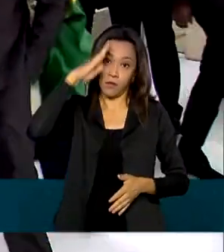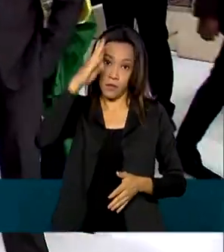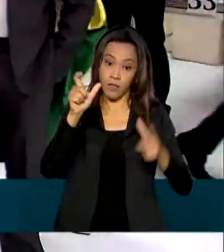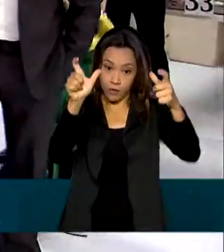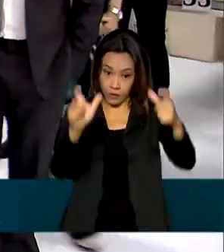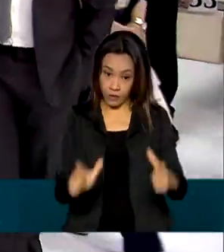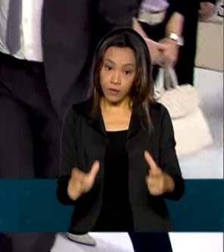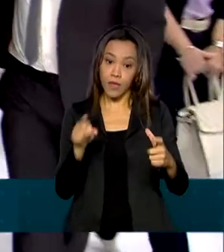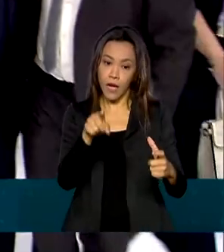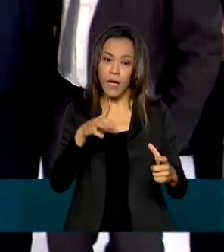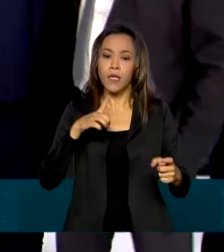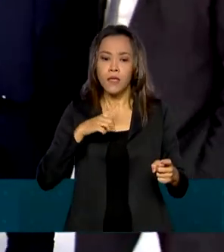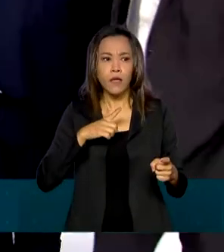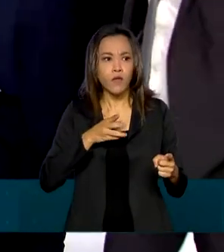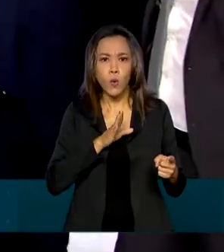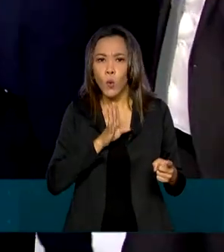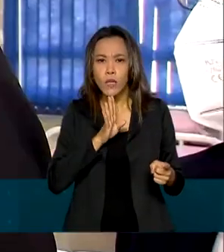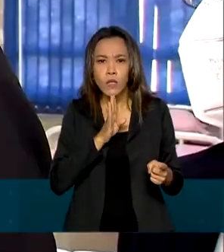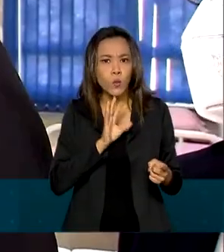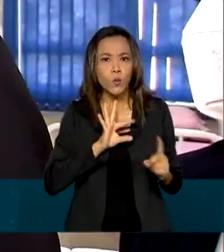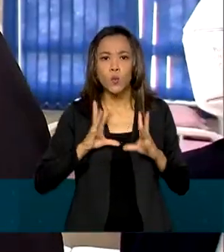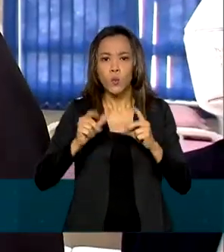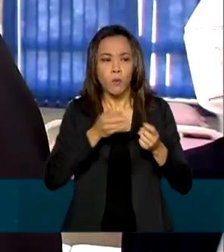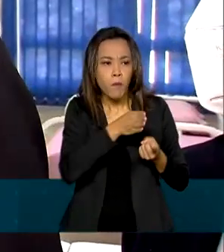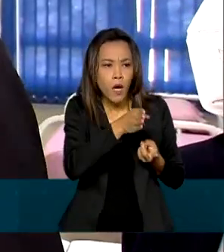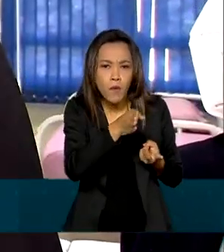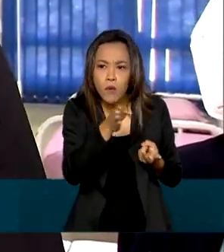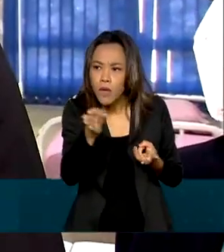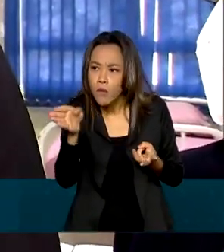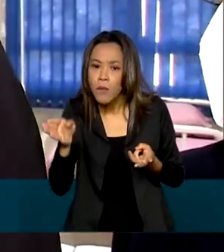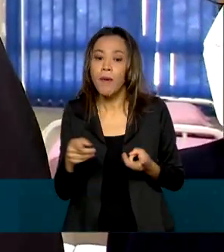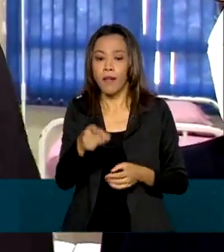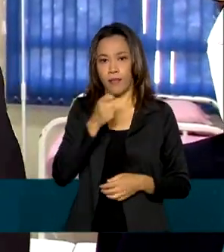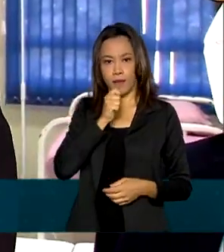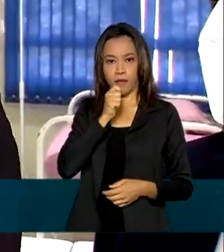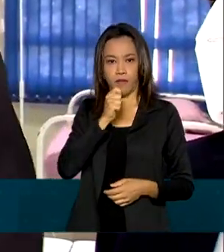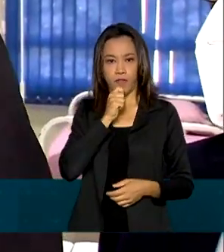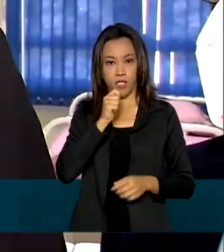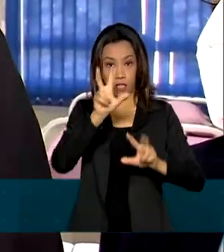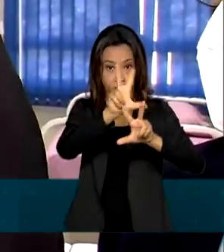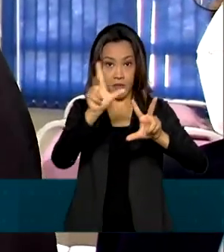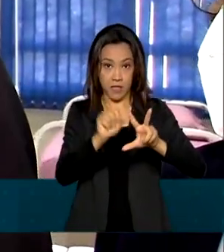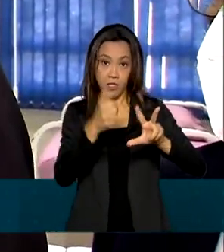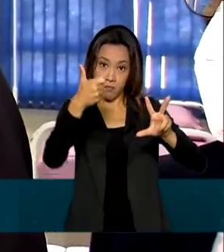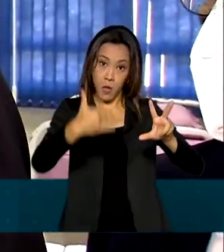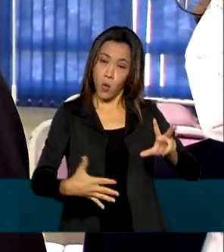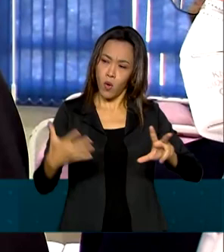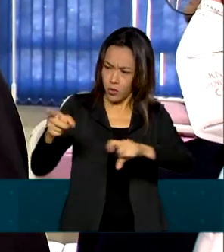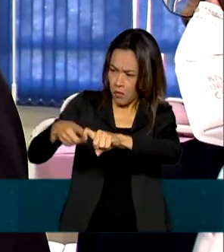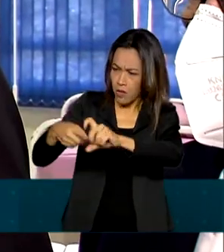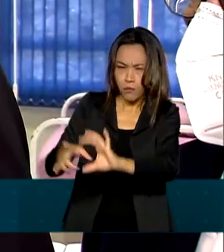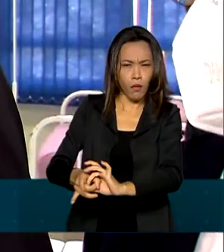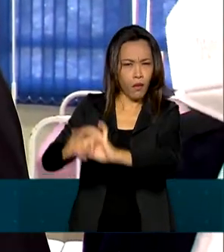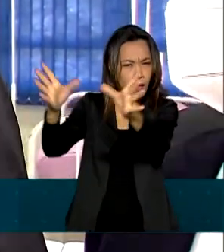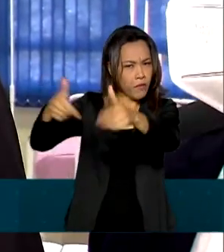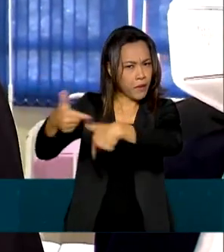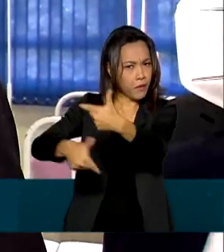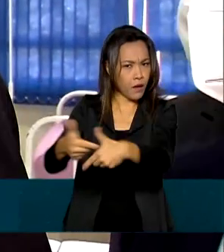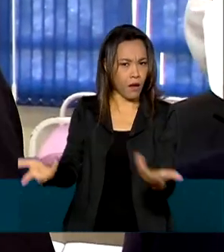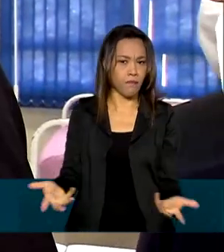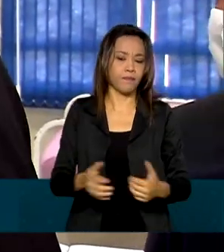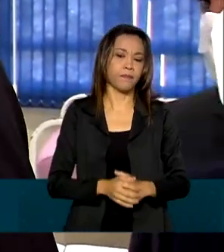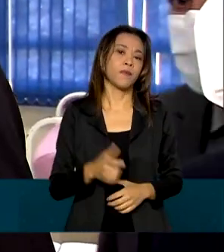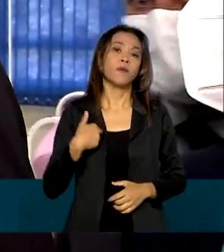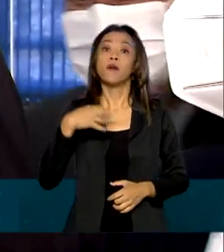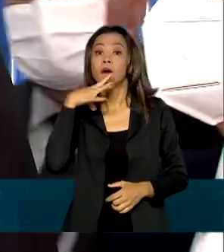-19 passou por toda a estrutura montada. Em entrevista à TV Brasil, ele defendeu que os médicos tenham liberdade para trabalhar. Eu acho que o